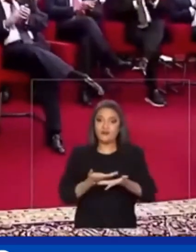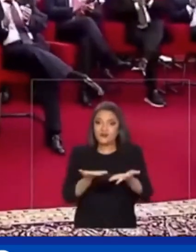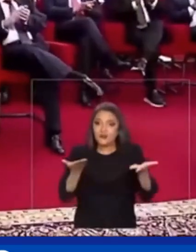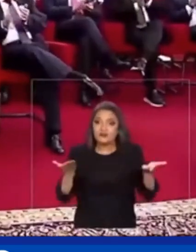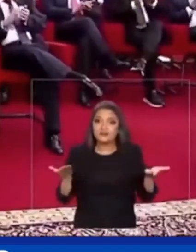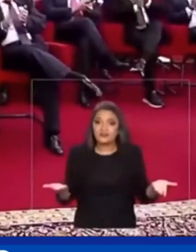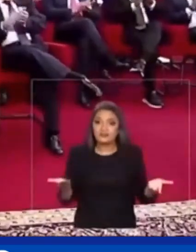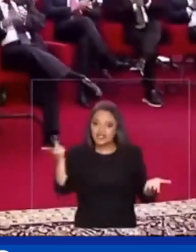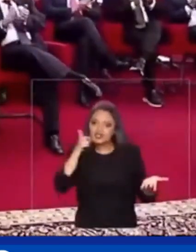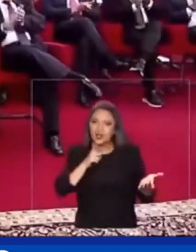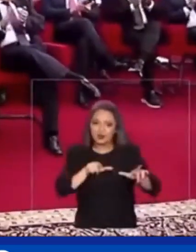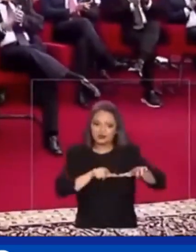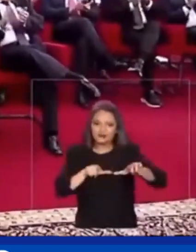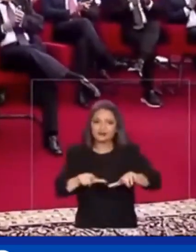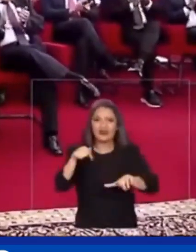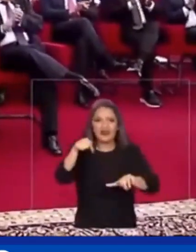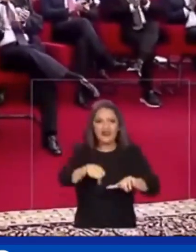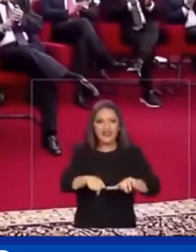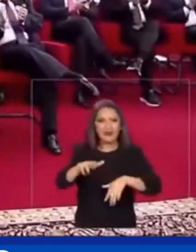ganharam esse diploma.